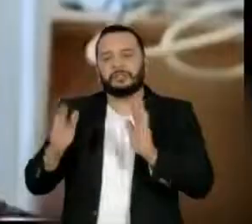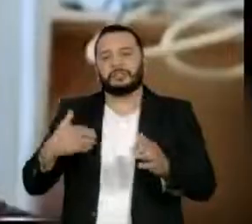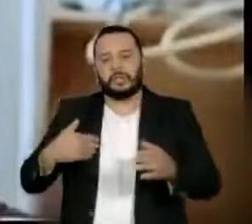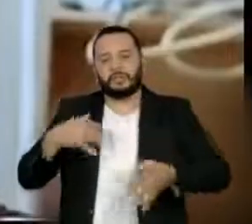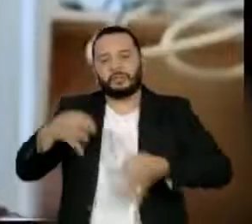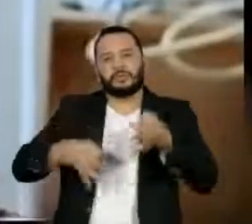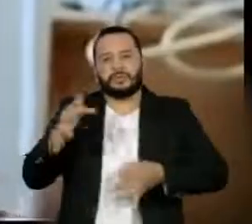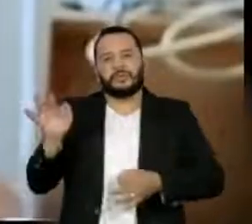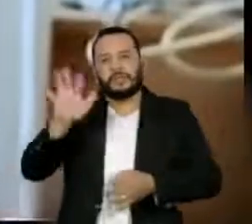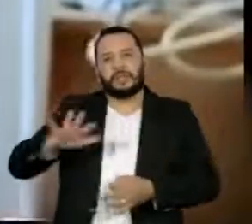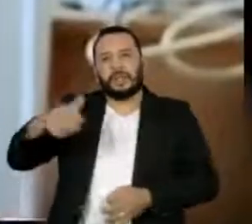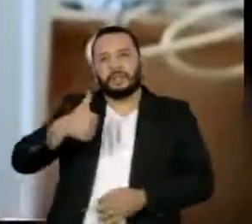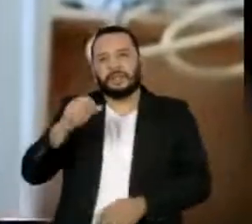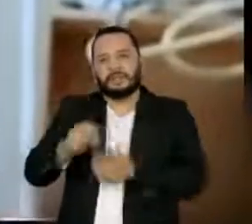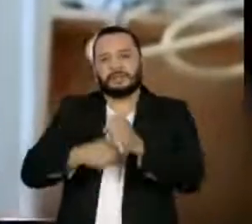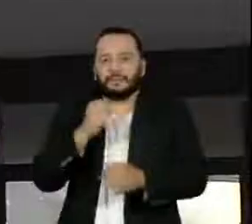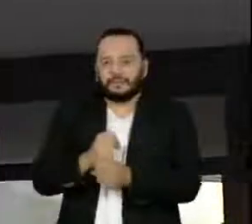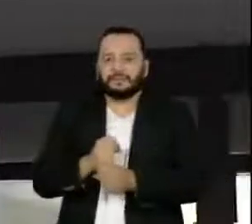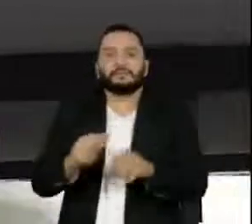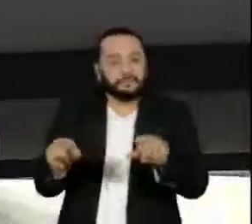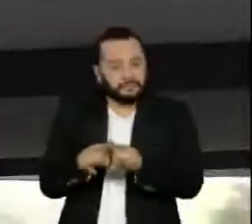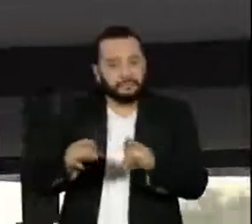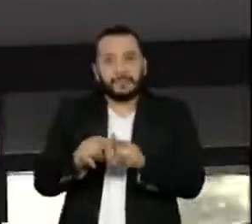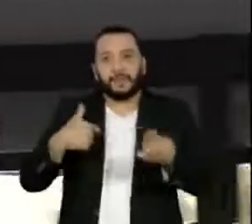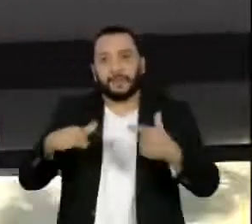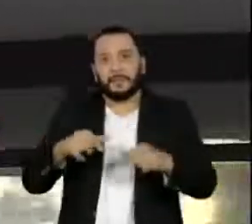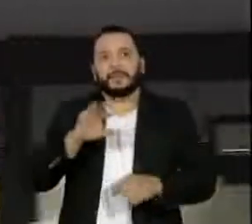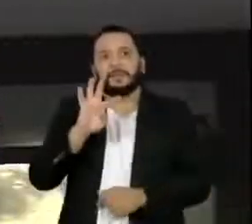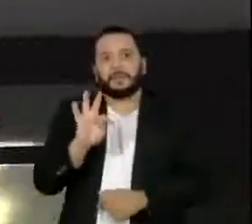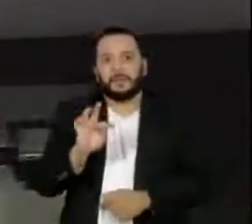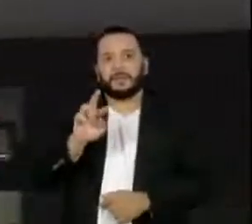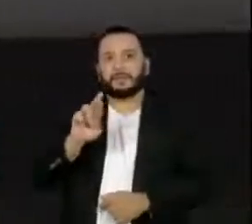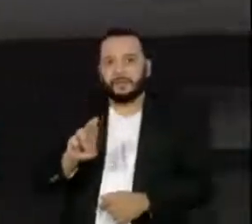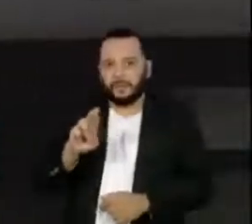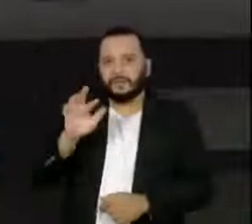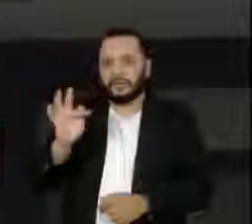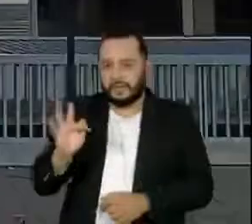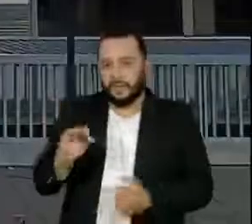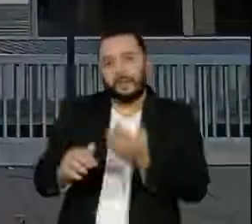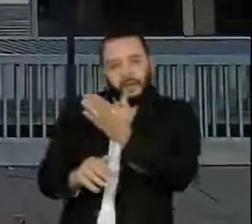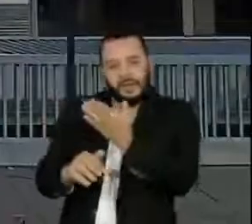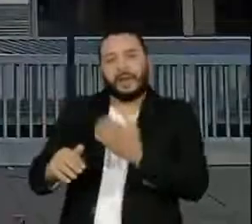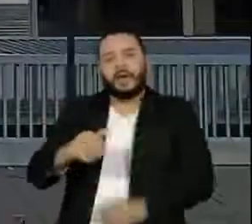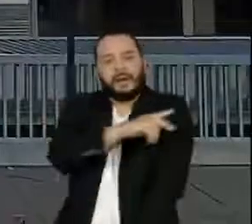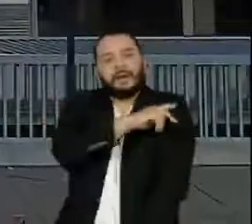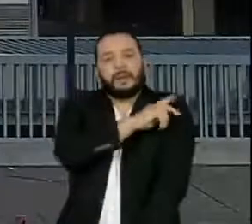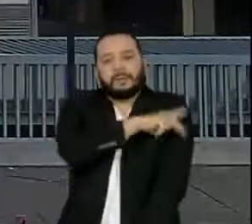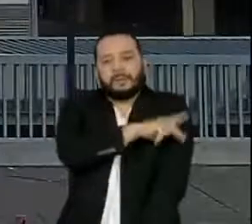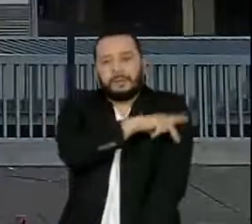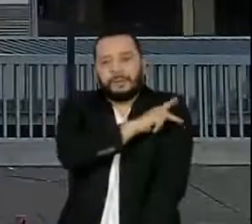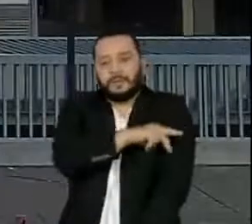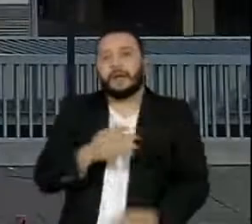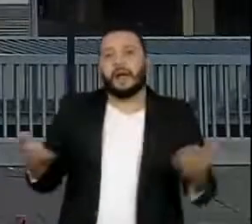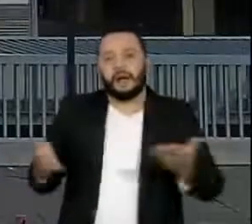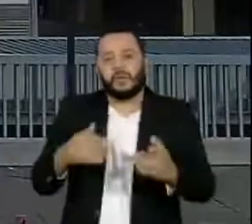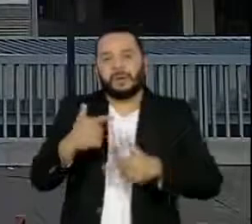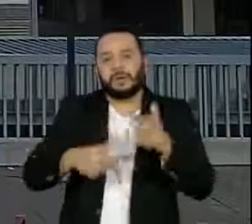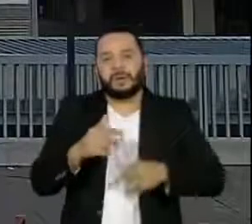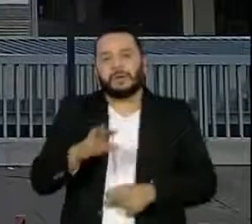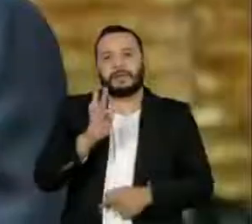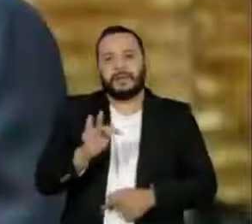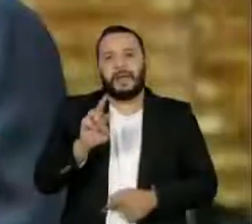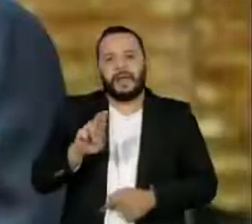há 10 anos. Atuou no Tribunal Regional Federal do seu estado natal e agora está no TRF1 de